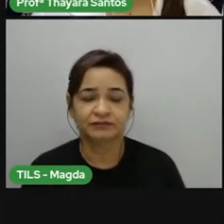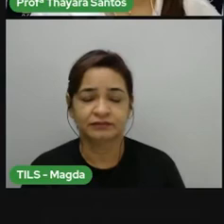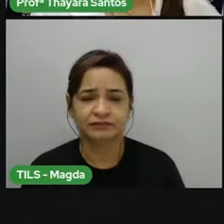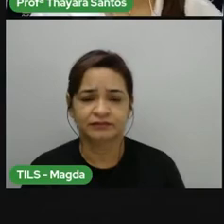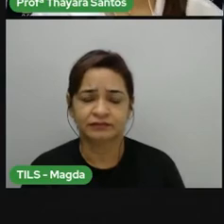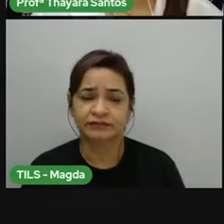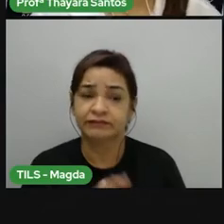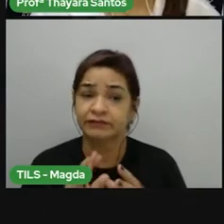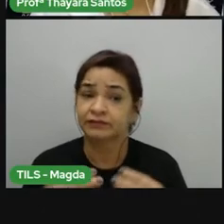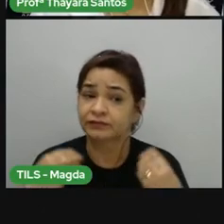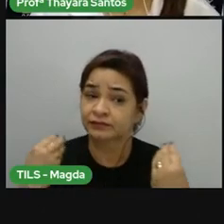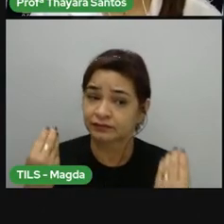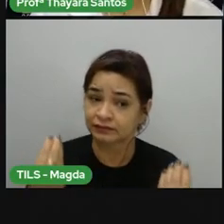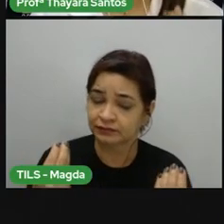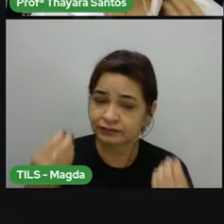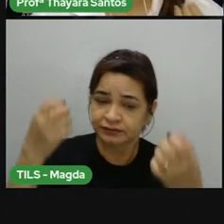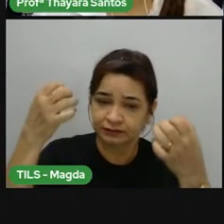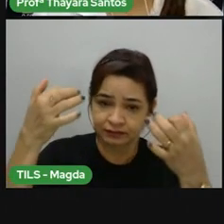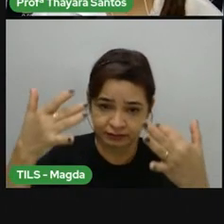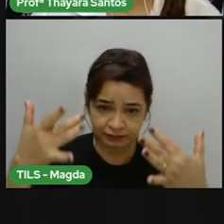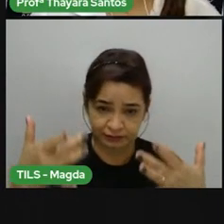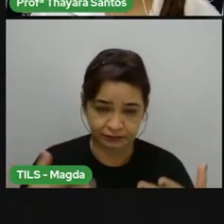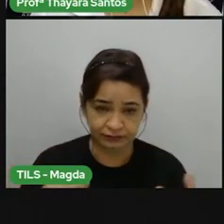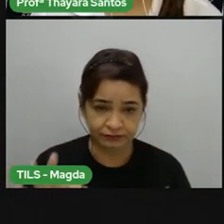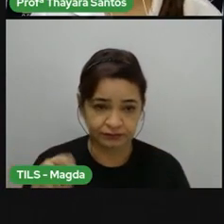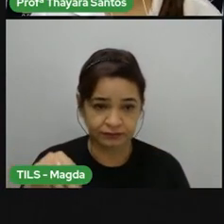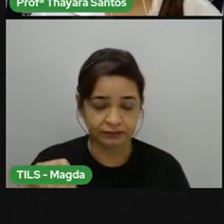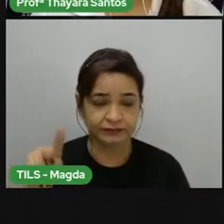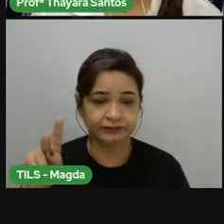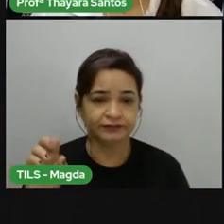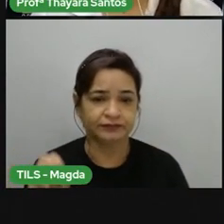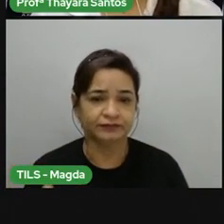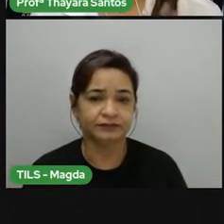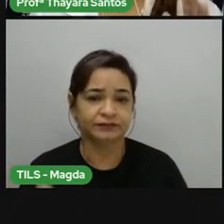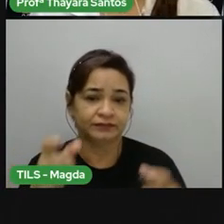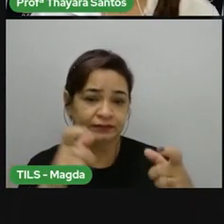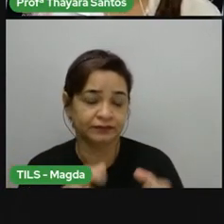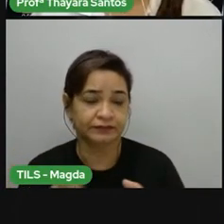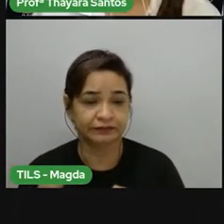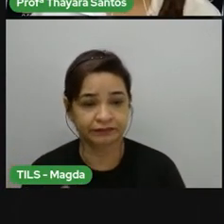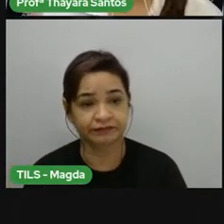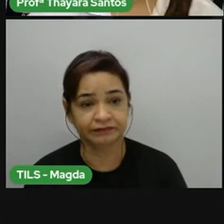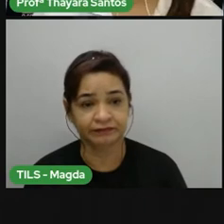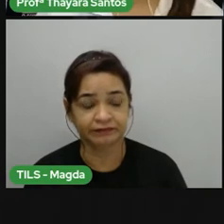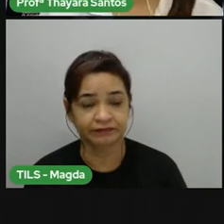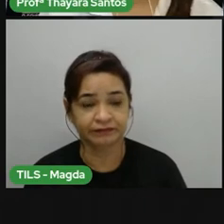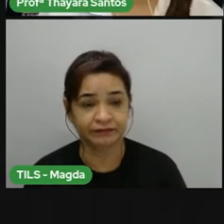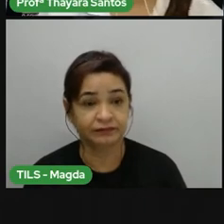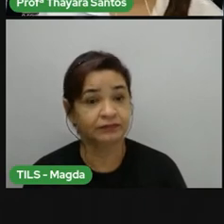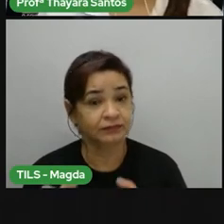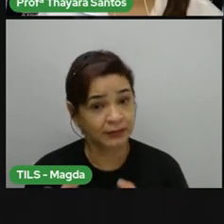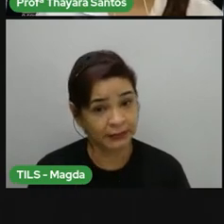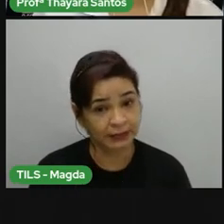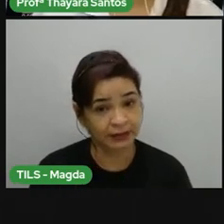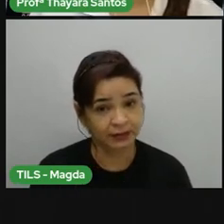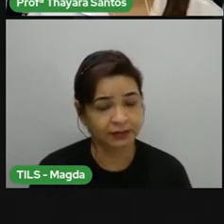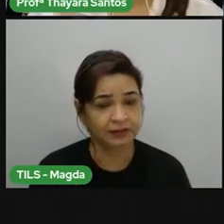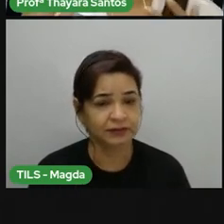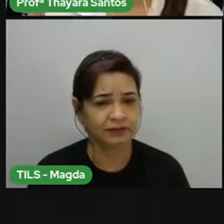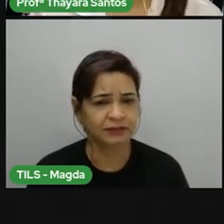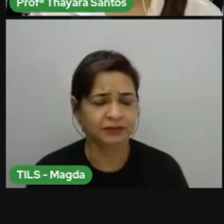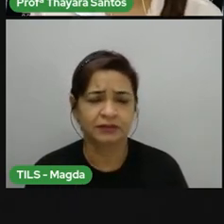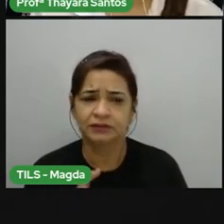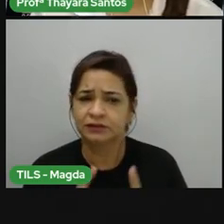Então, quando nós falamos sobre o de um determinado, quer dizer, tempo de um determinado lugar, não, né?